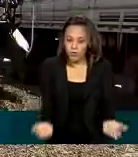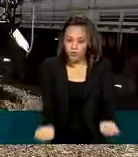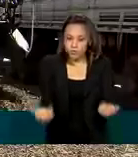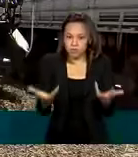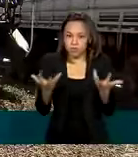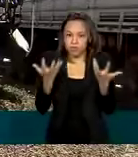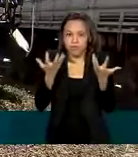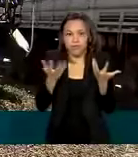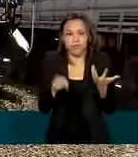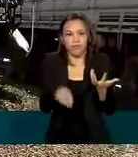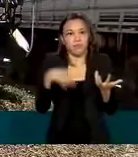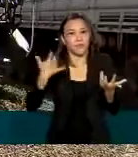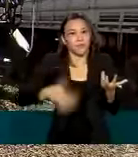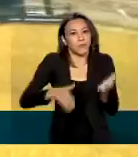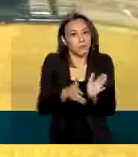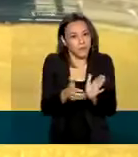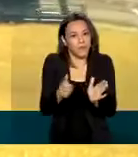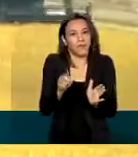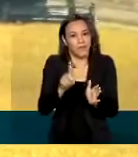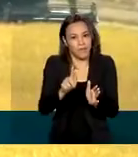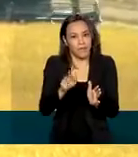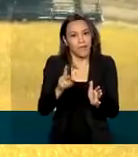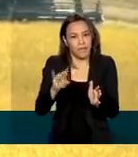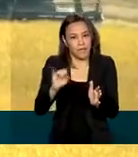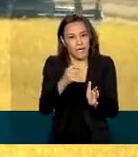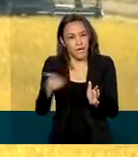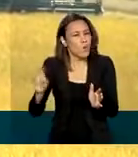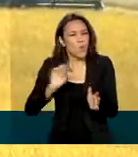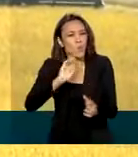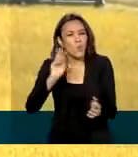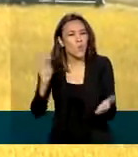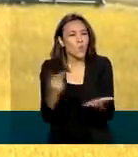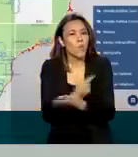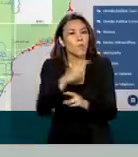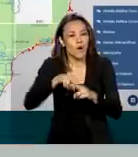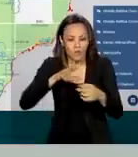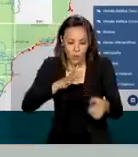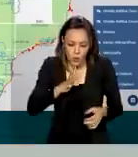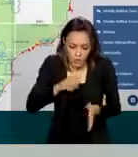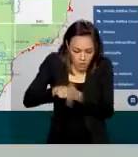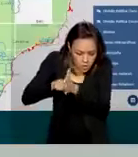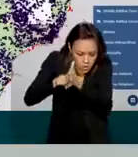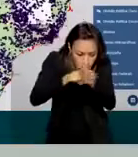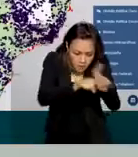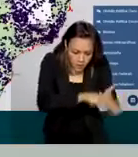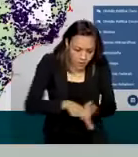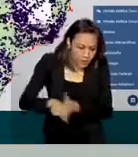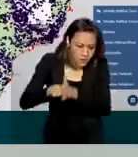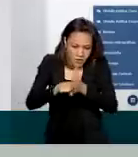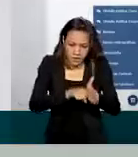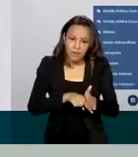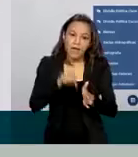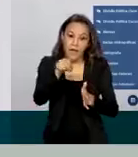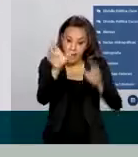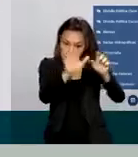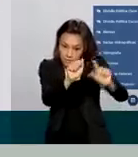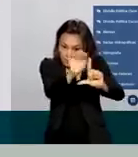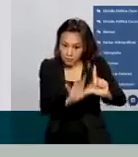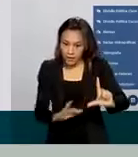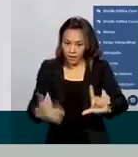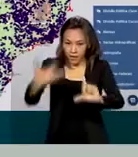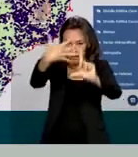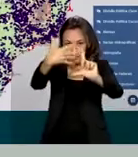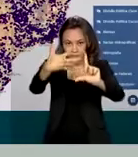país. Isso só foi possível com o conhecimento mais aprofundado do solo. Com a plataforma digital do Programa Nacional de